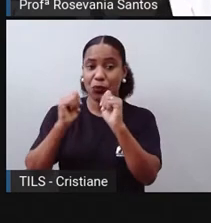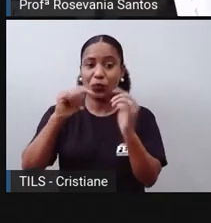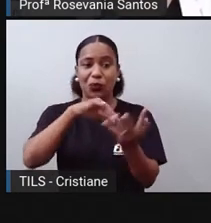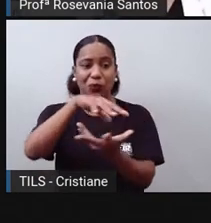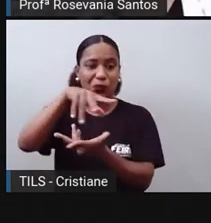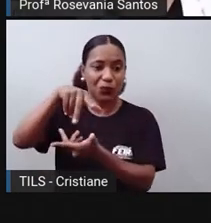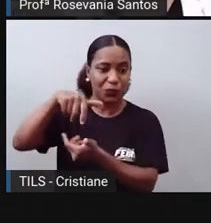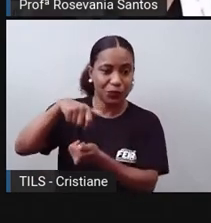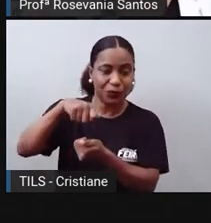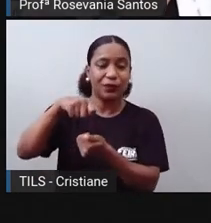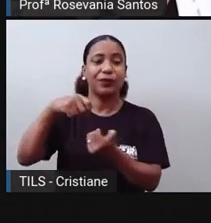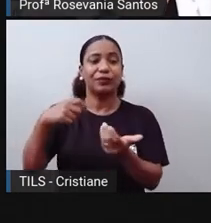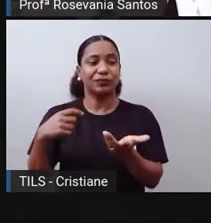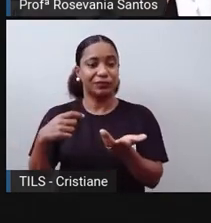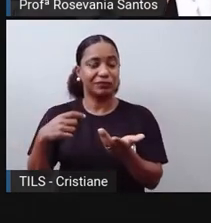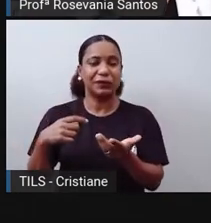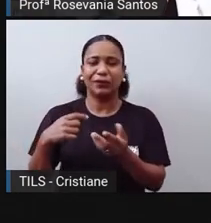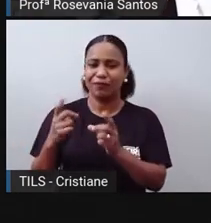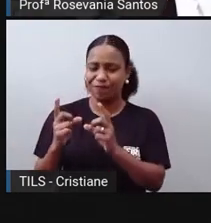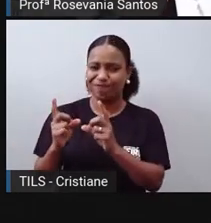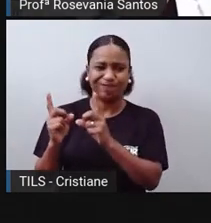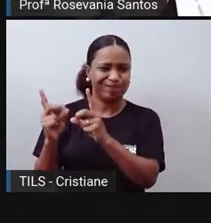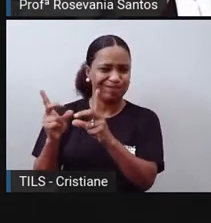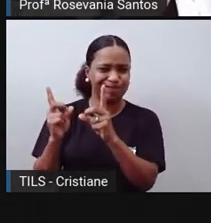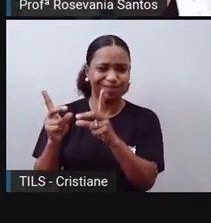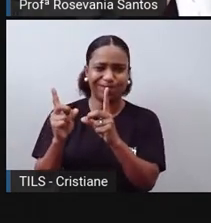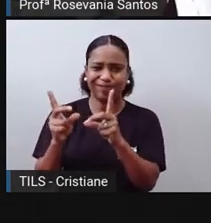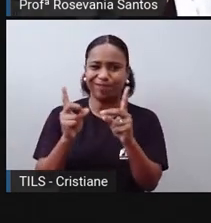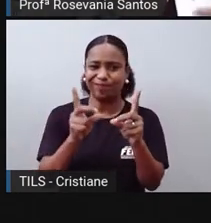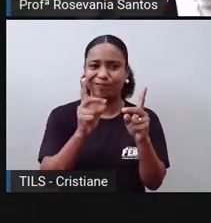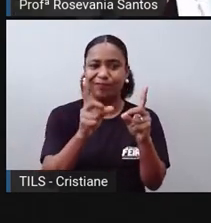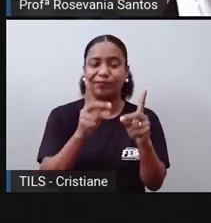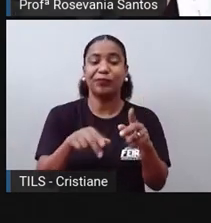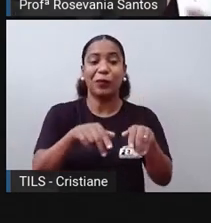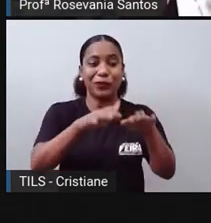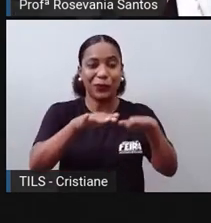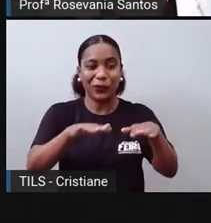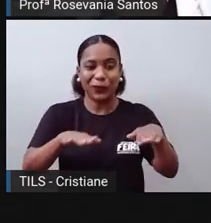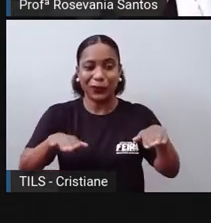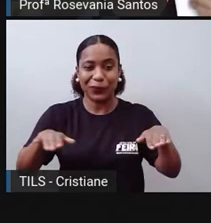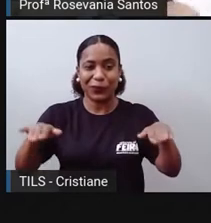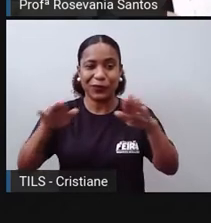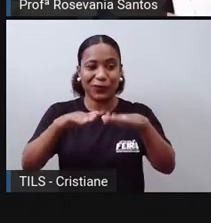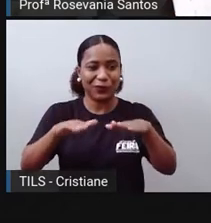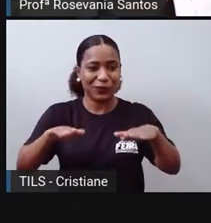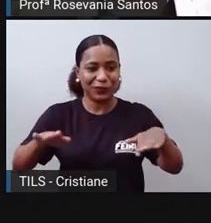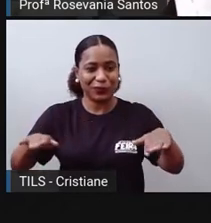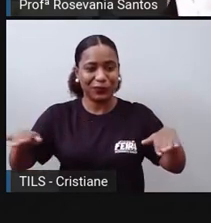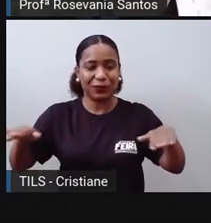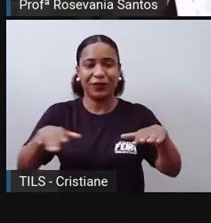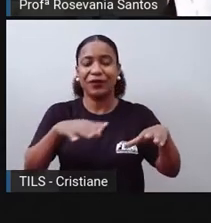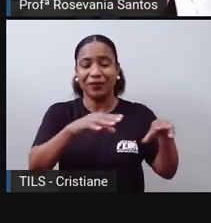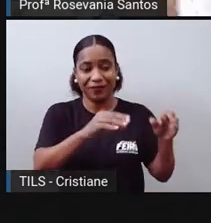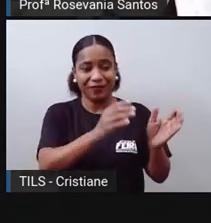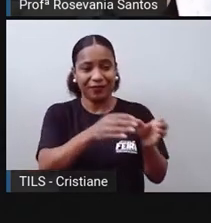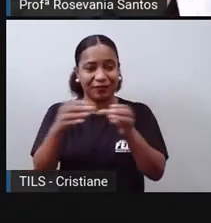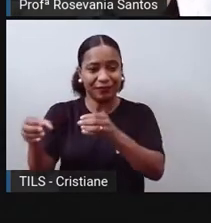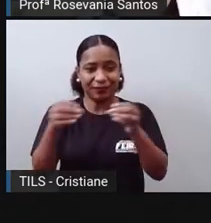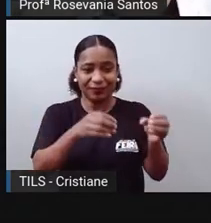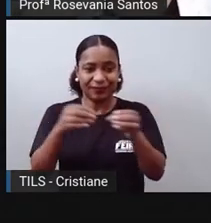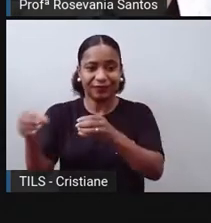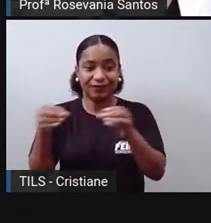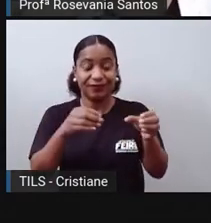escala, começou a ter essa questão, né, das linhas de produção, das esteiras, do salário ali, né?